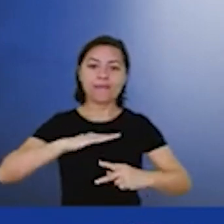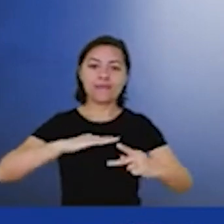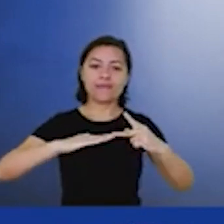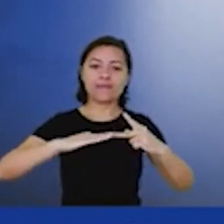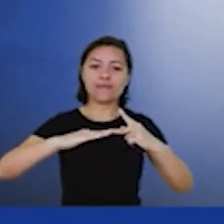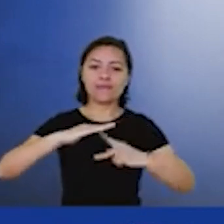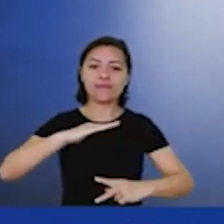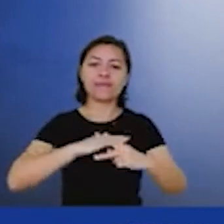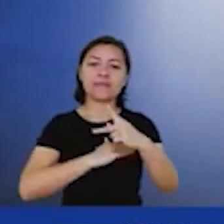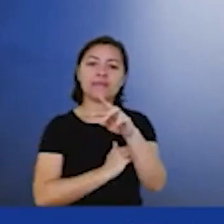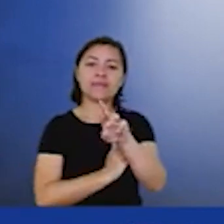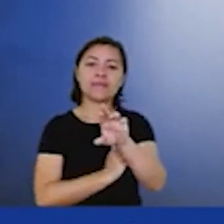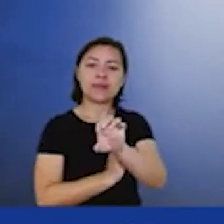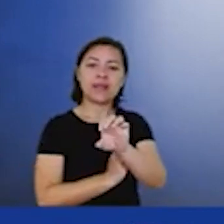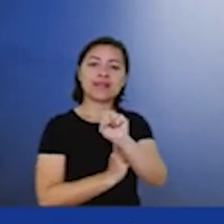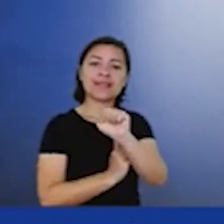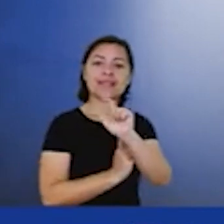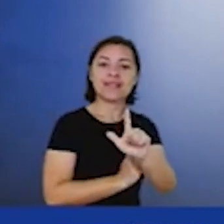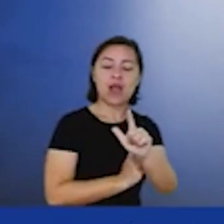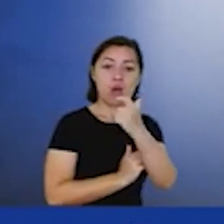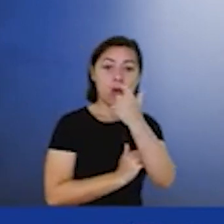do ponto de vista técnico,